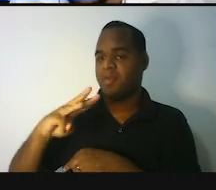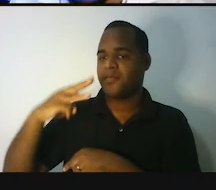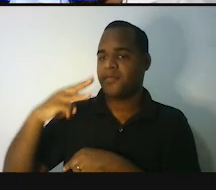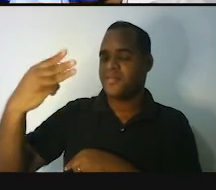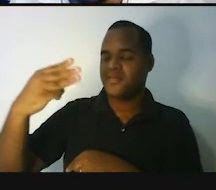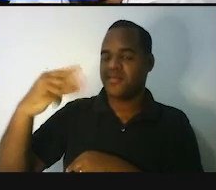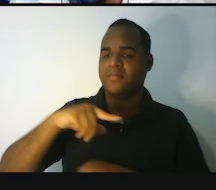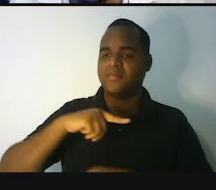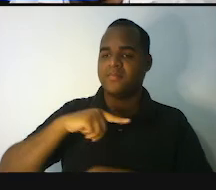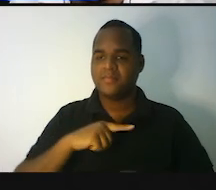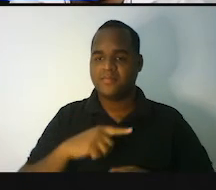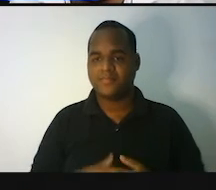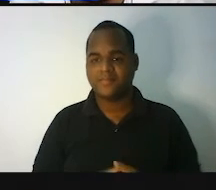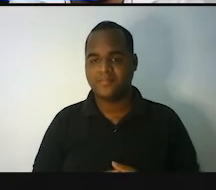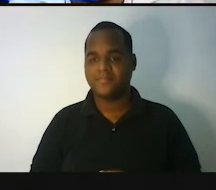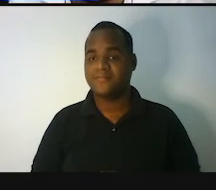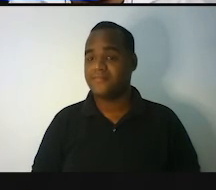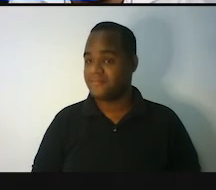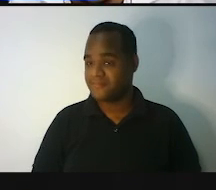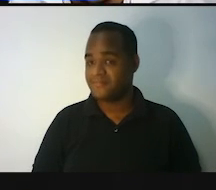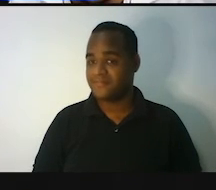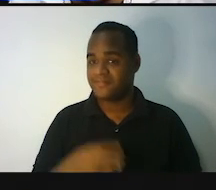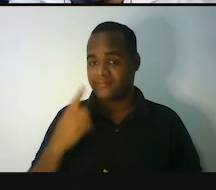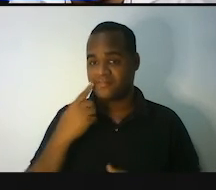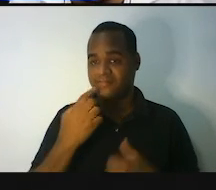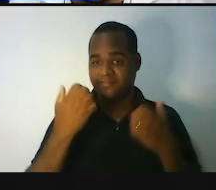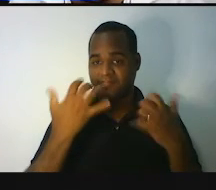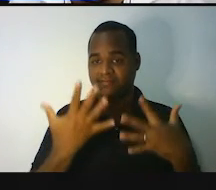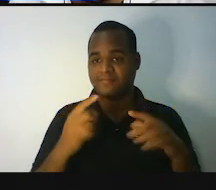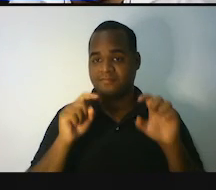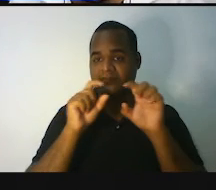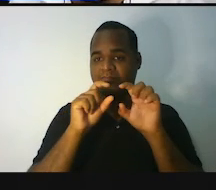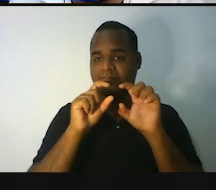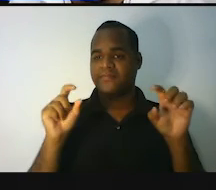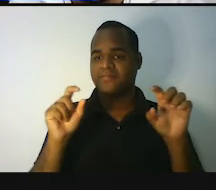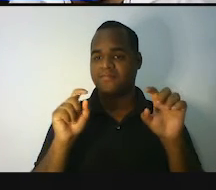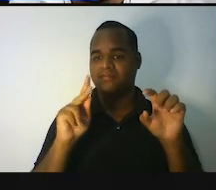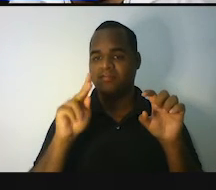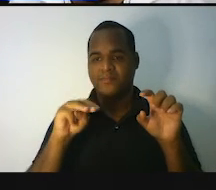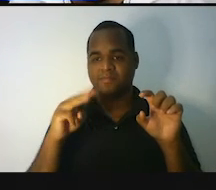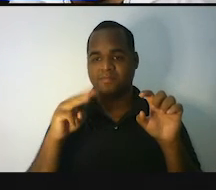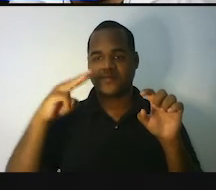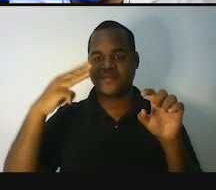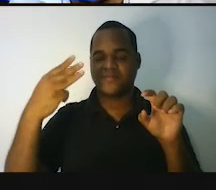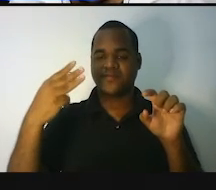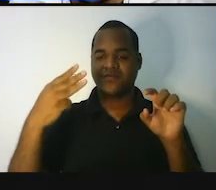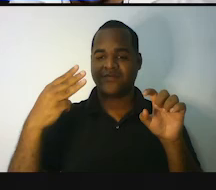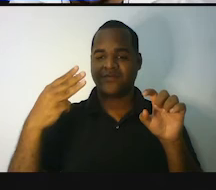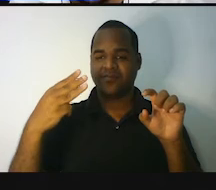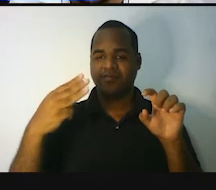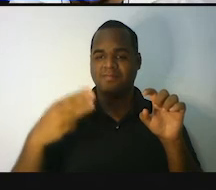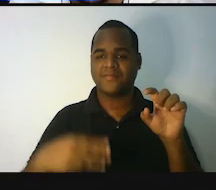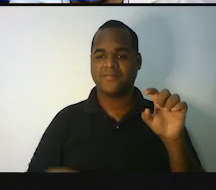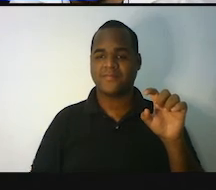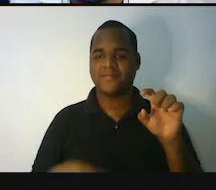metro cúbico. O que é ele está dizendo? Ele está dizendo assim, um quilômetro cúbico